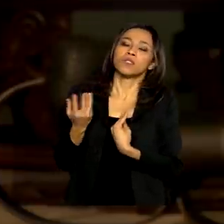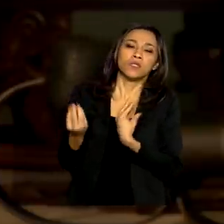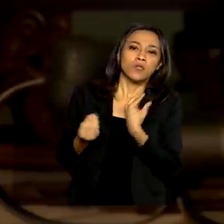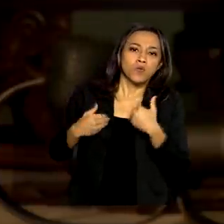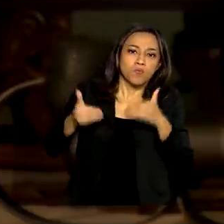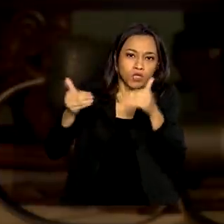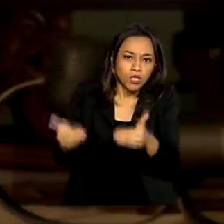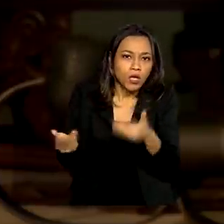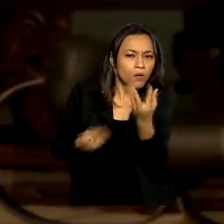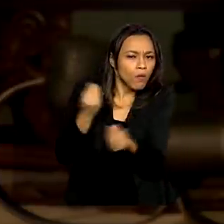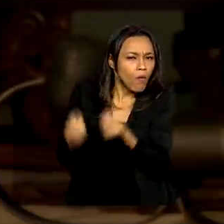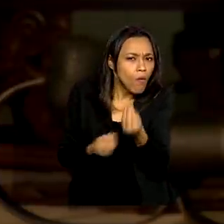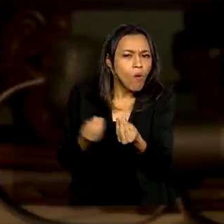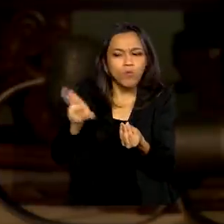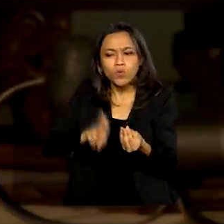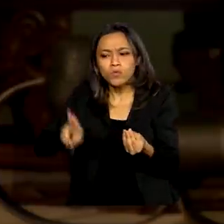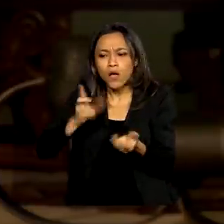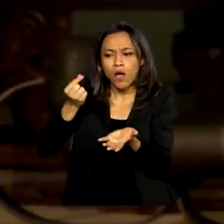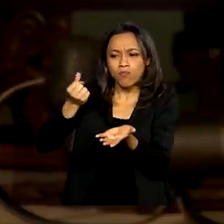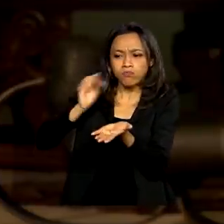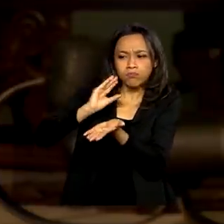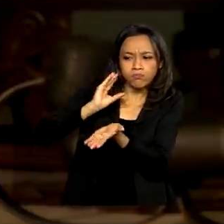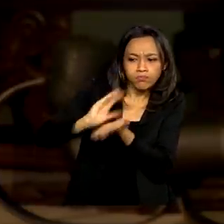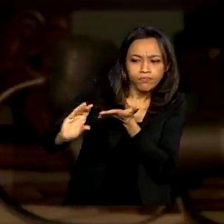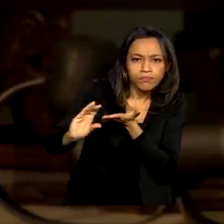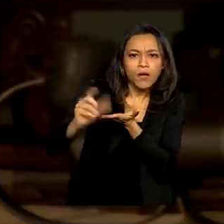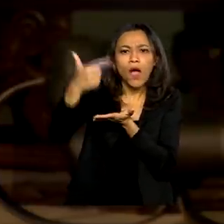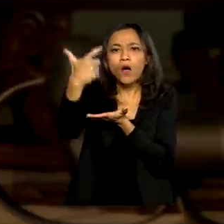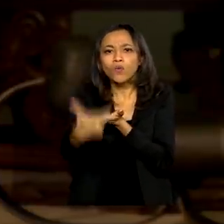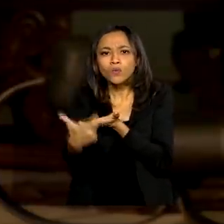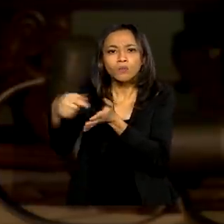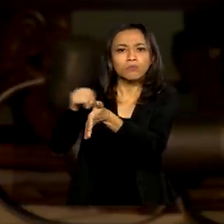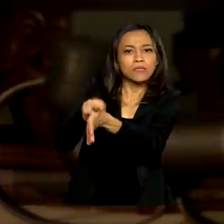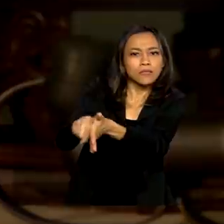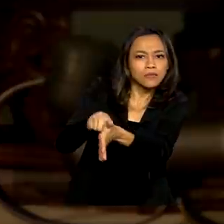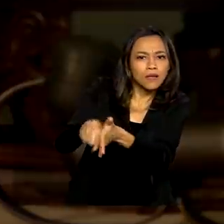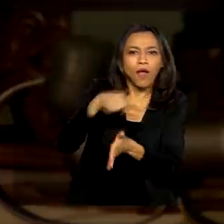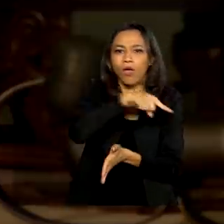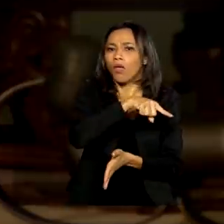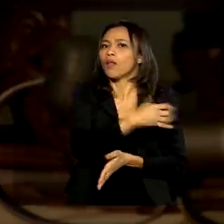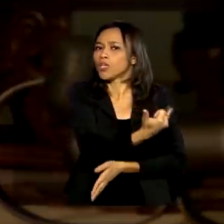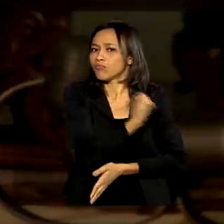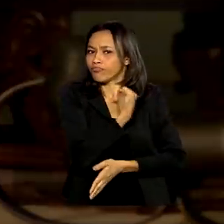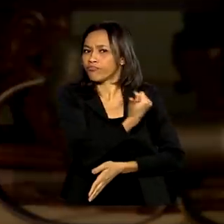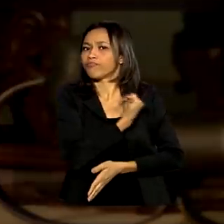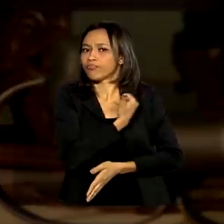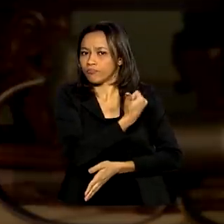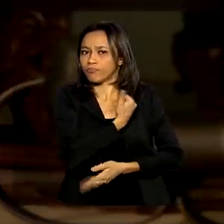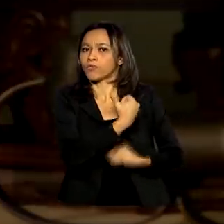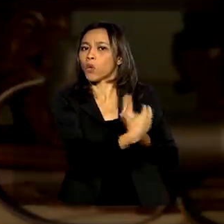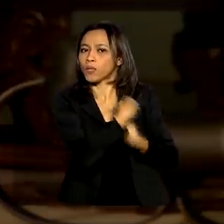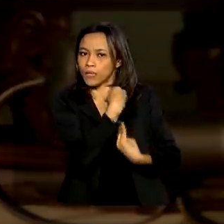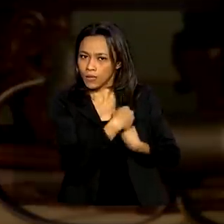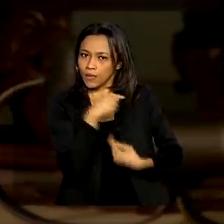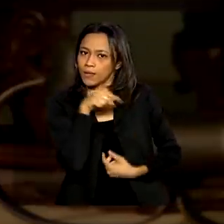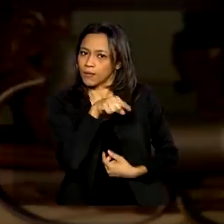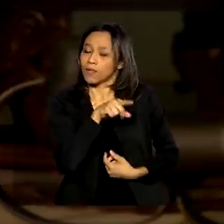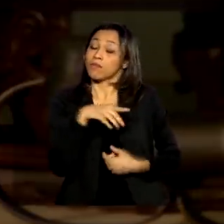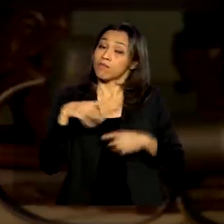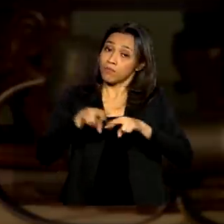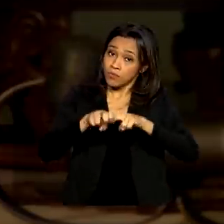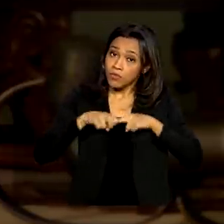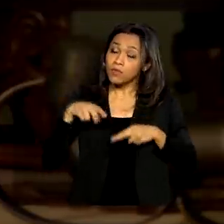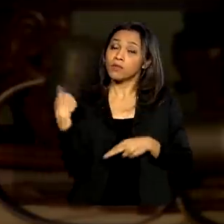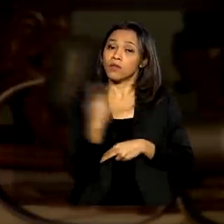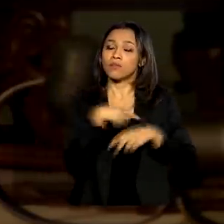onde nós devemos aplicar recursos na pesquisa. E disso, nós temos que preparar a infraestrutura para isso.